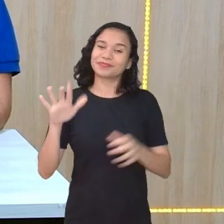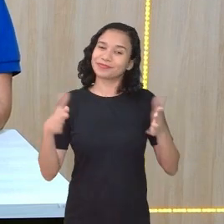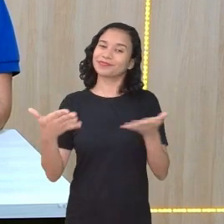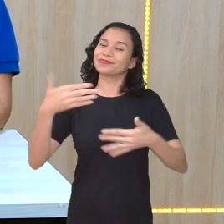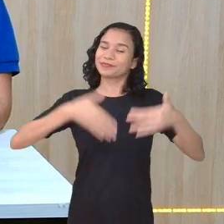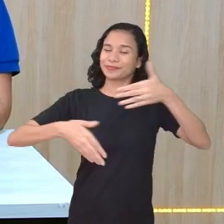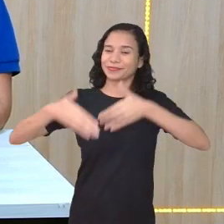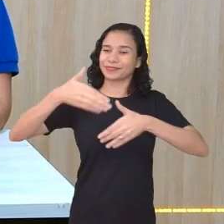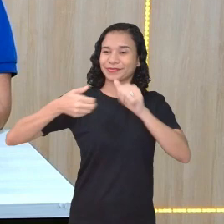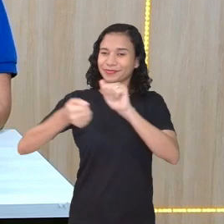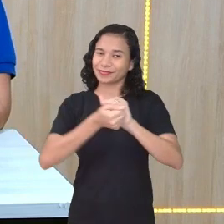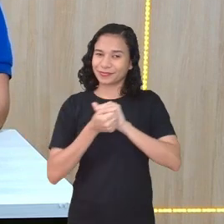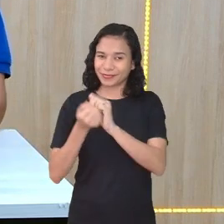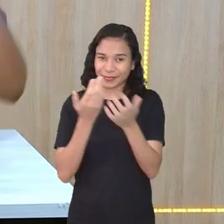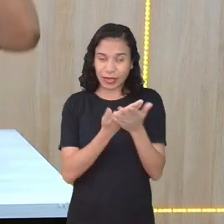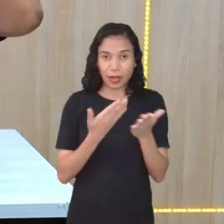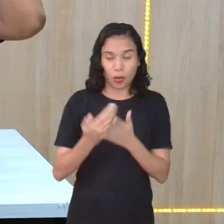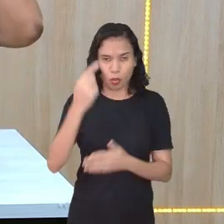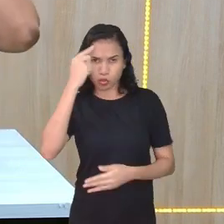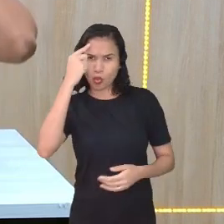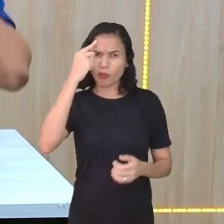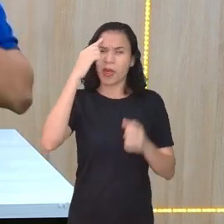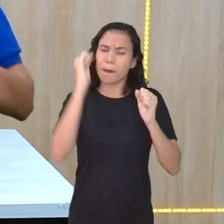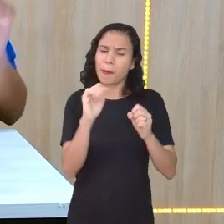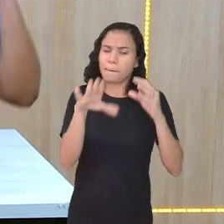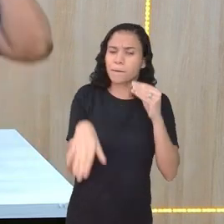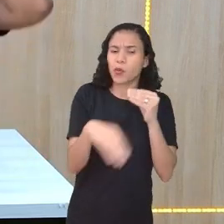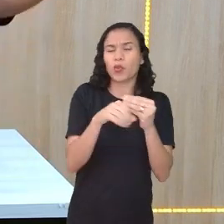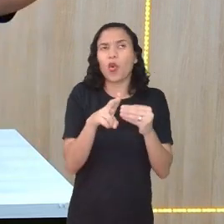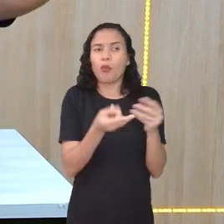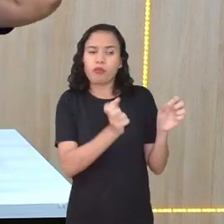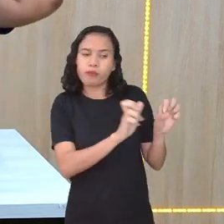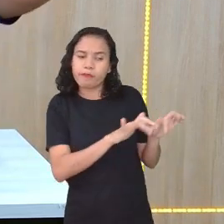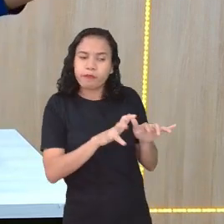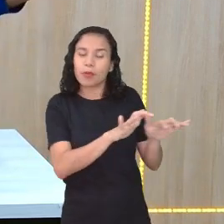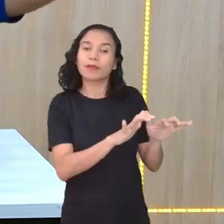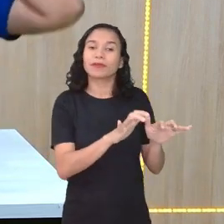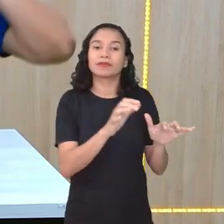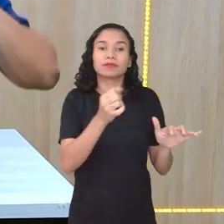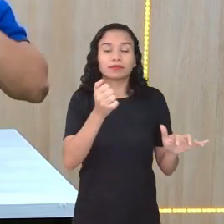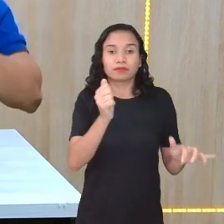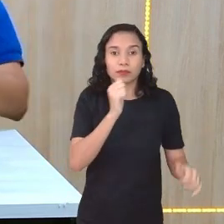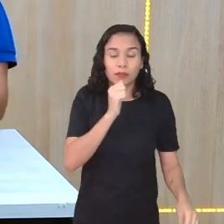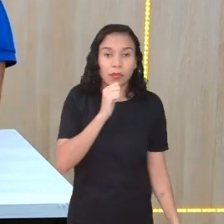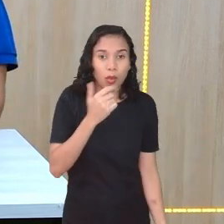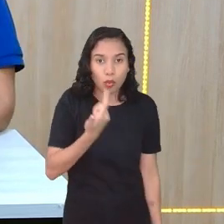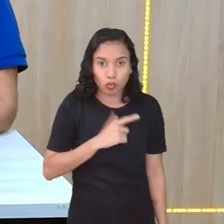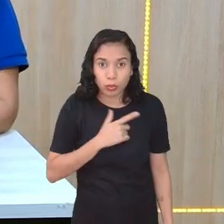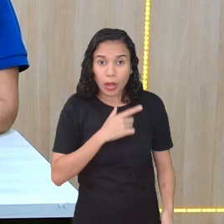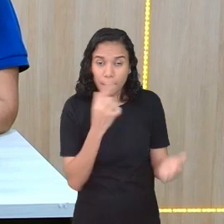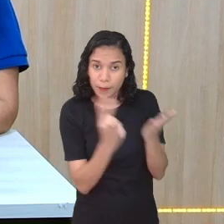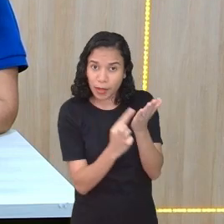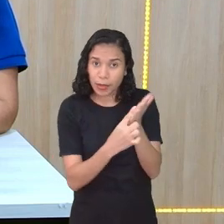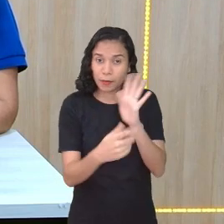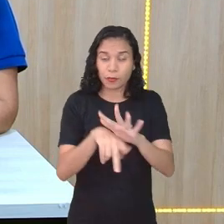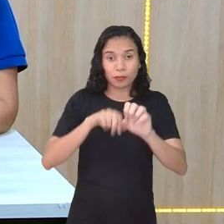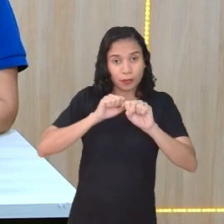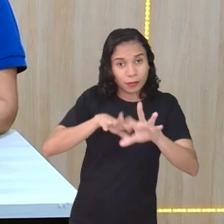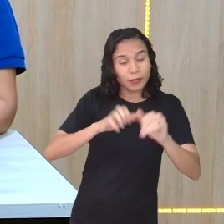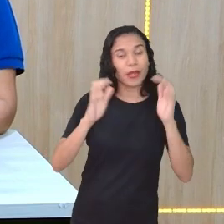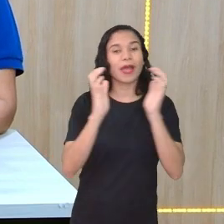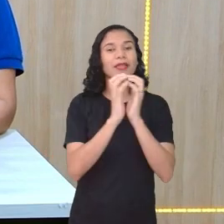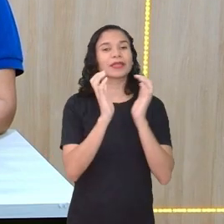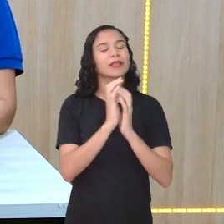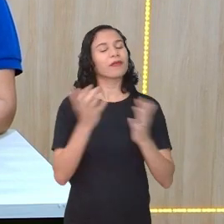participe da aula. Isso, qualquer dúvida, coloquem lá, coloquem no chat. E se vocês ainda não têm o aplicativo da Educa Recife,